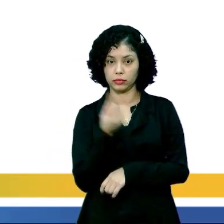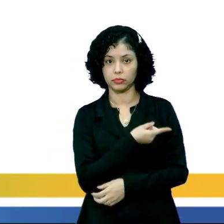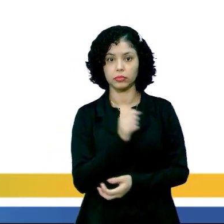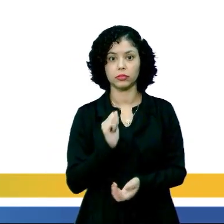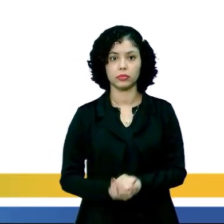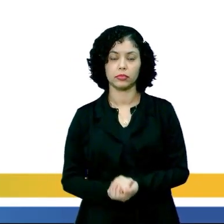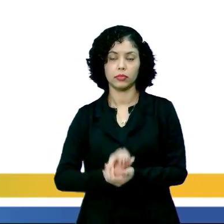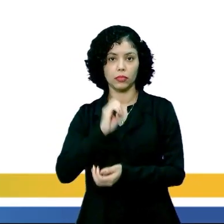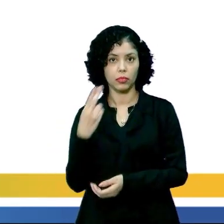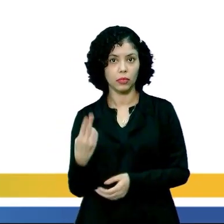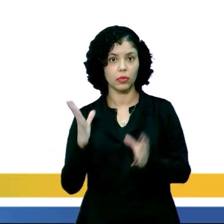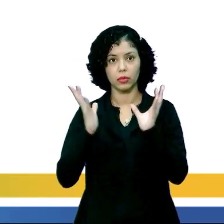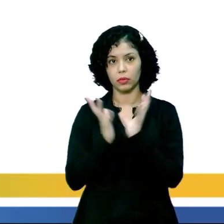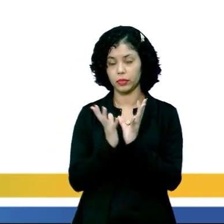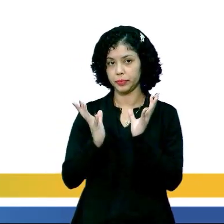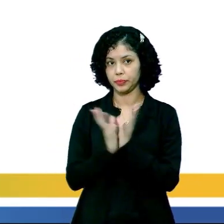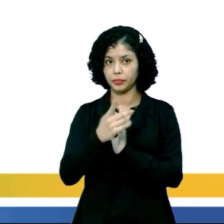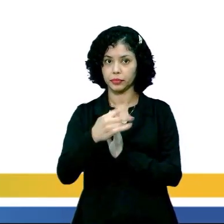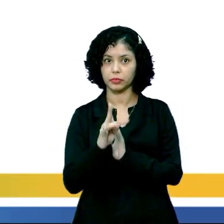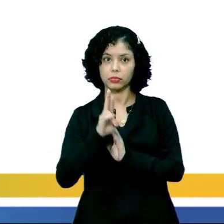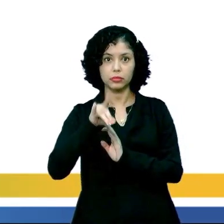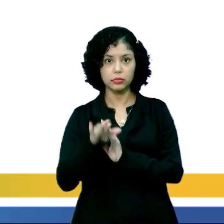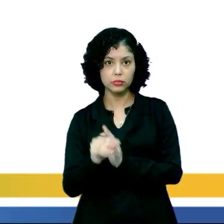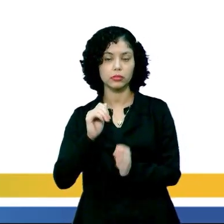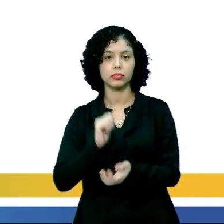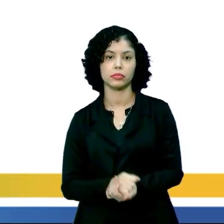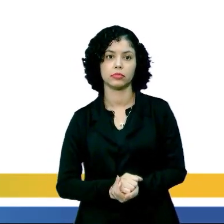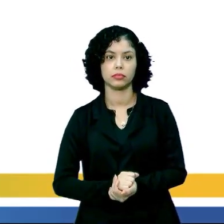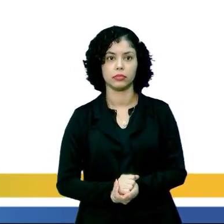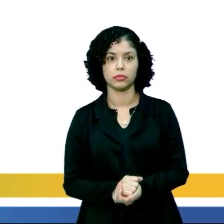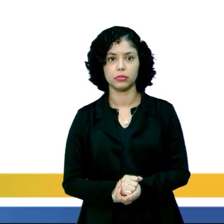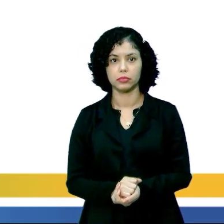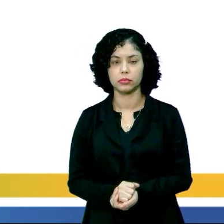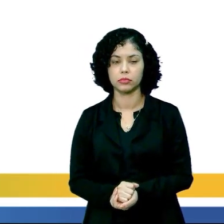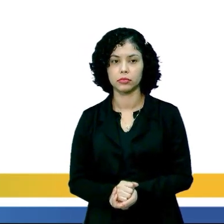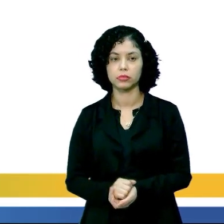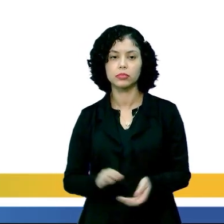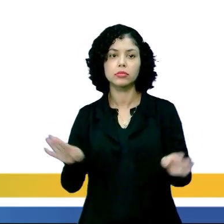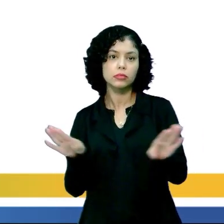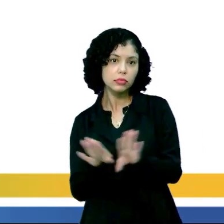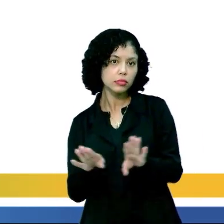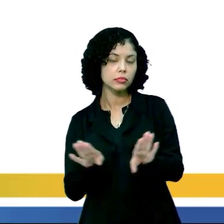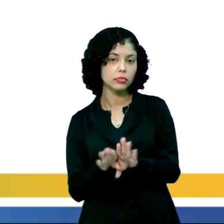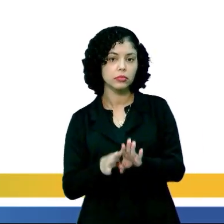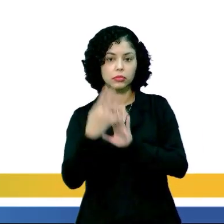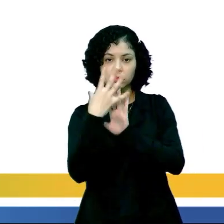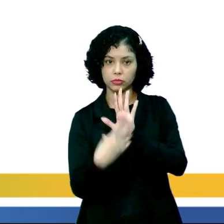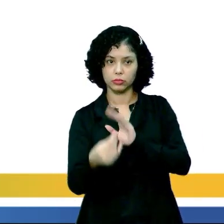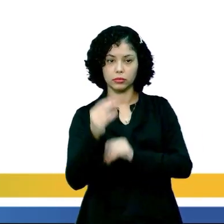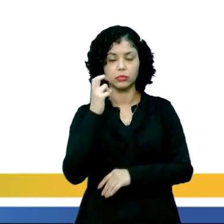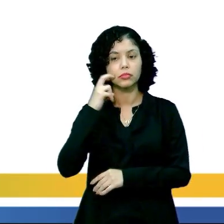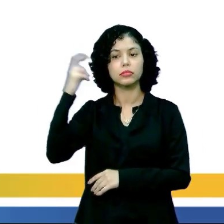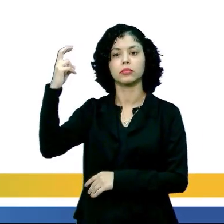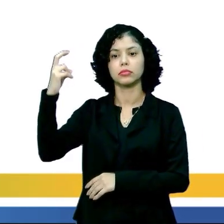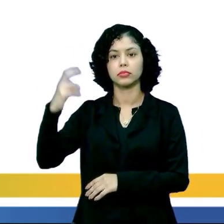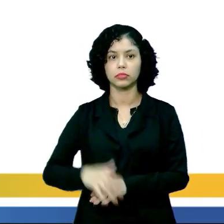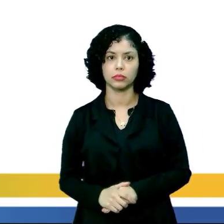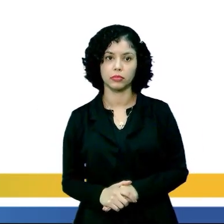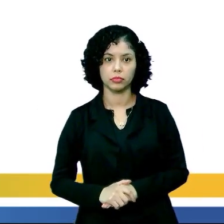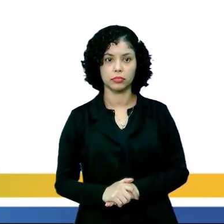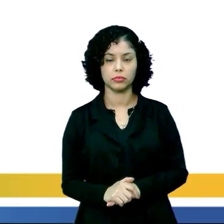acervo ou do conjunto de patrimônio de bens materiais. Eles refletem a cultura, eles